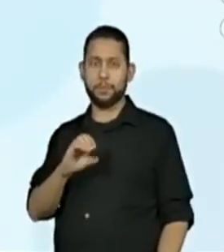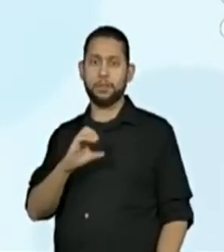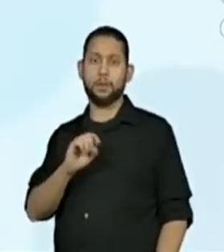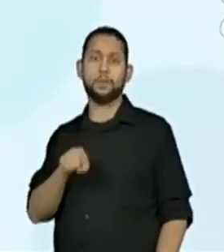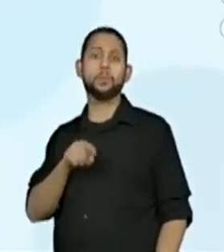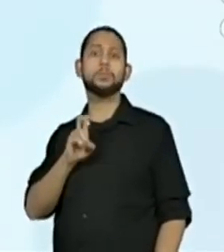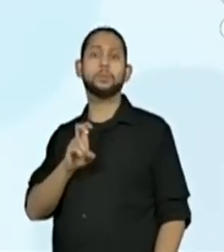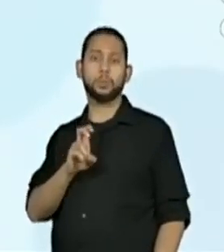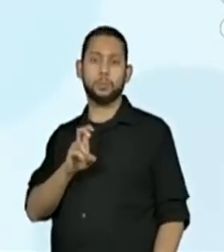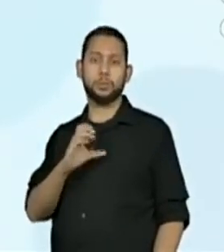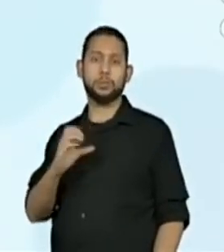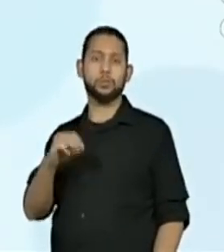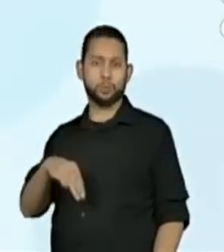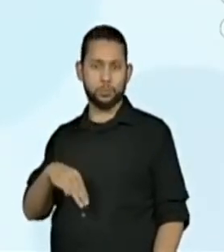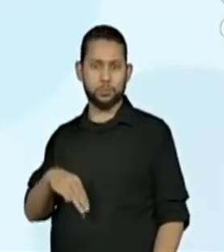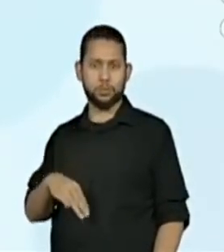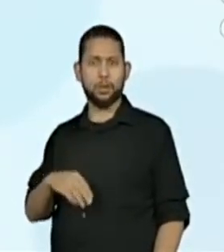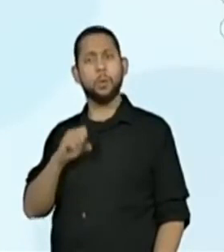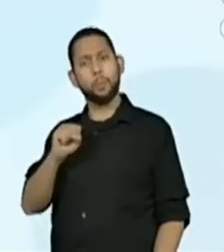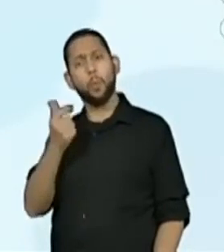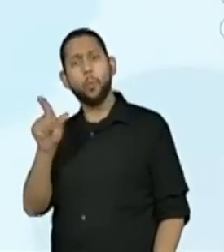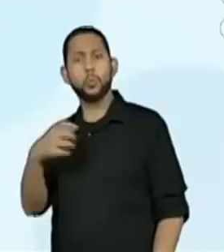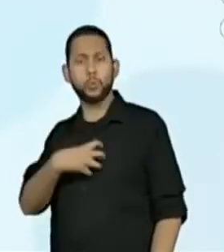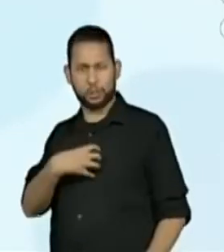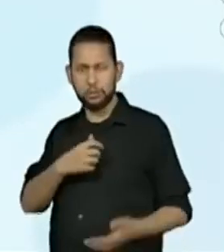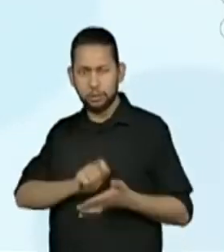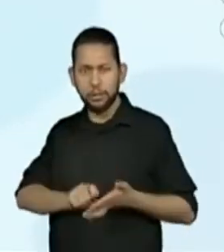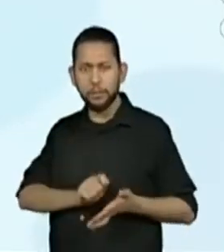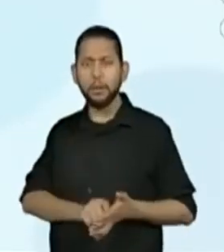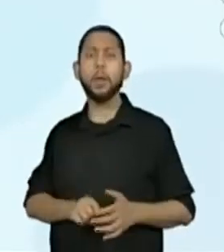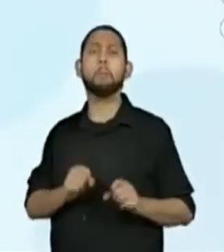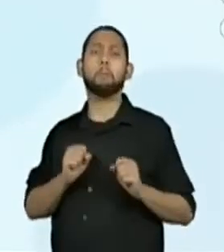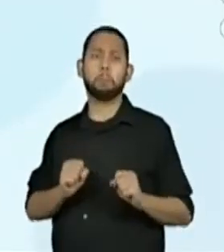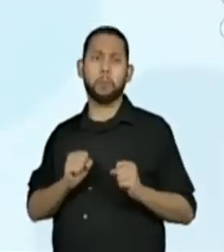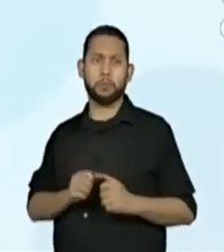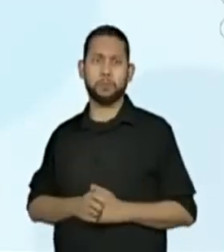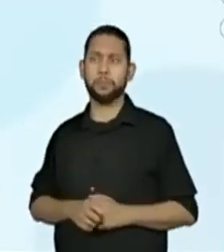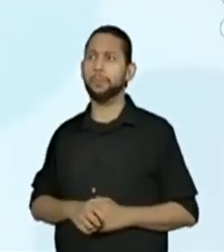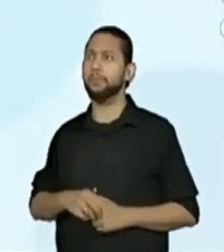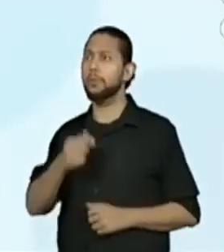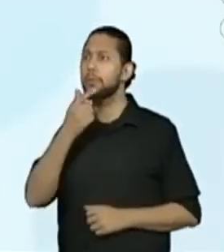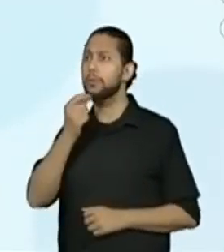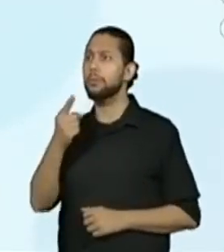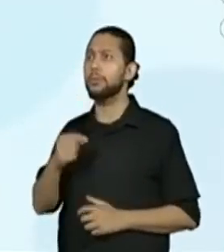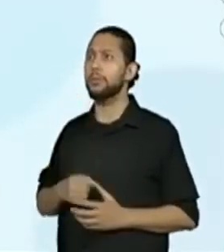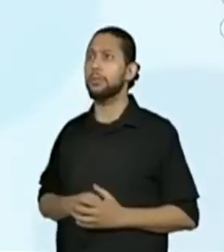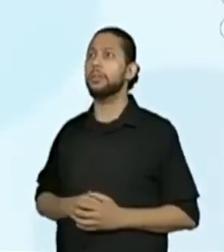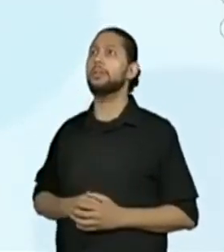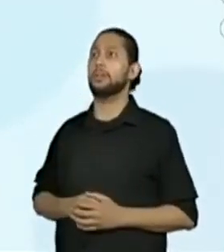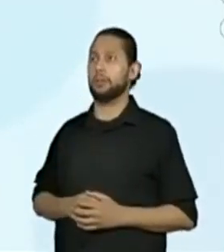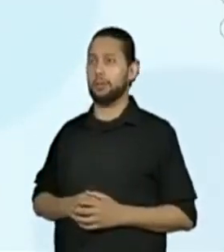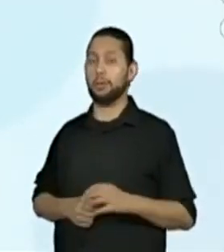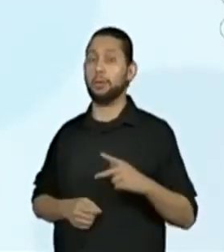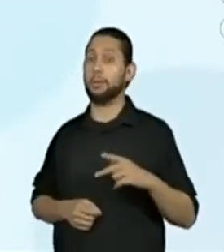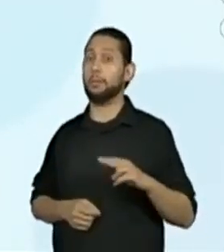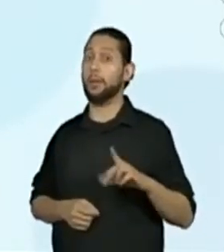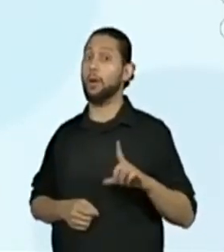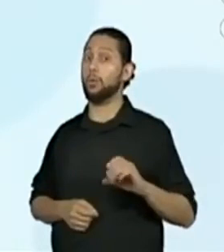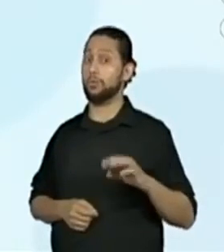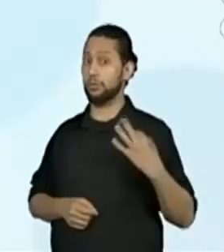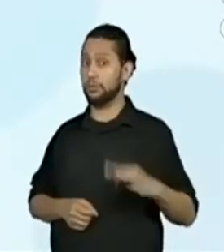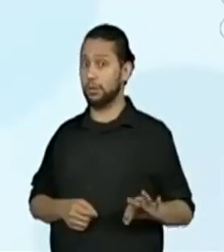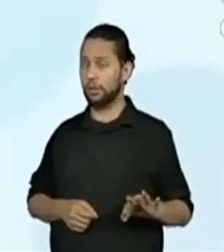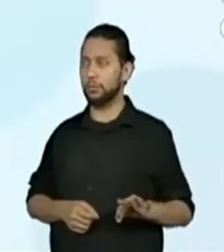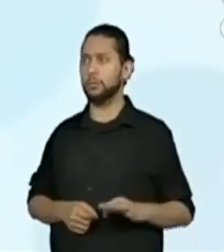Poderia responder isso de outra maneira? Vamos ver ali. O Arthur disse que o Paulo está certo.